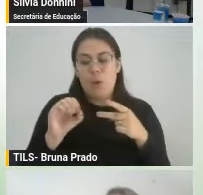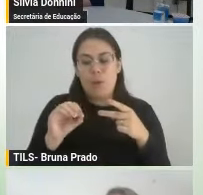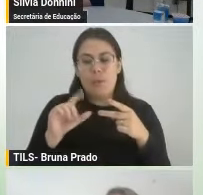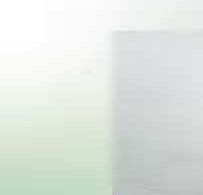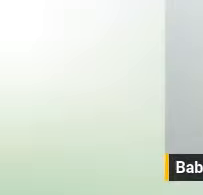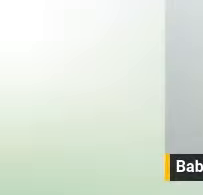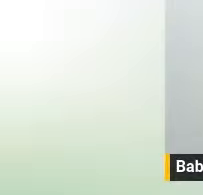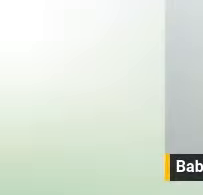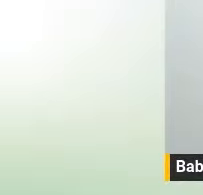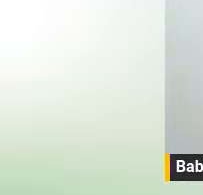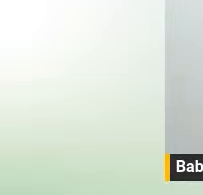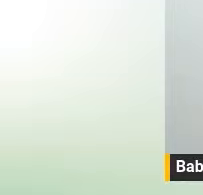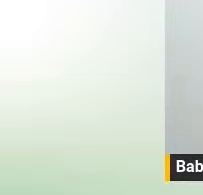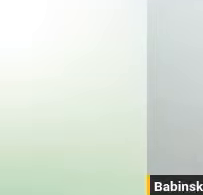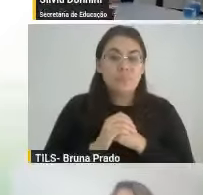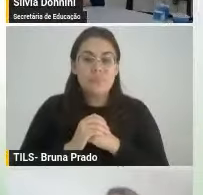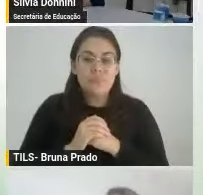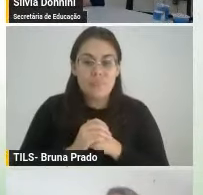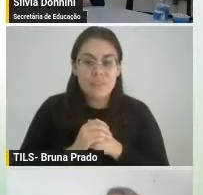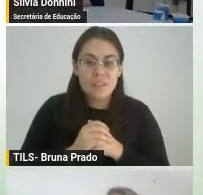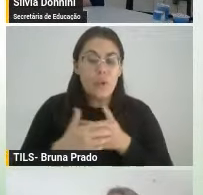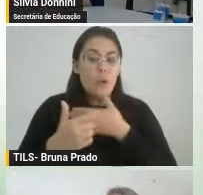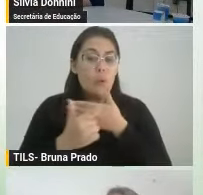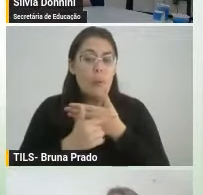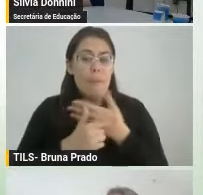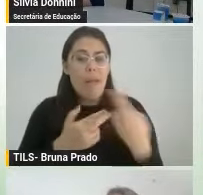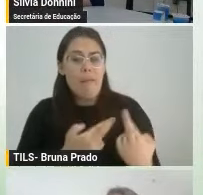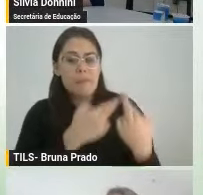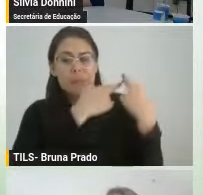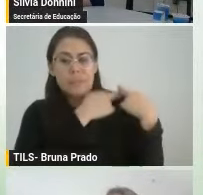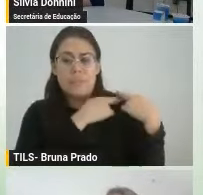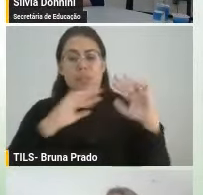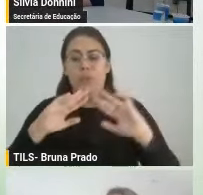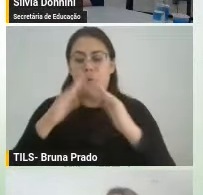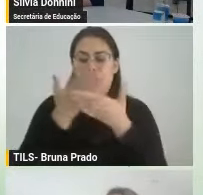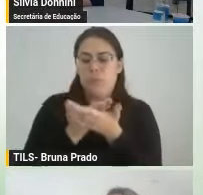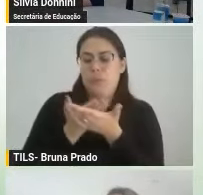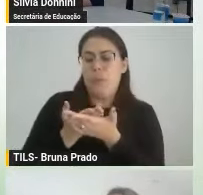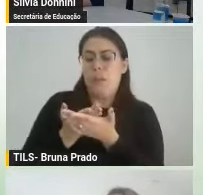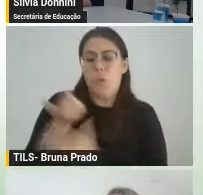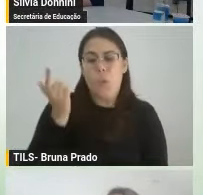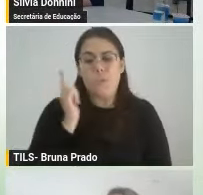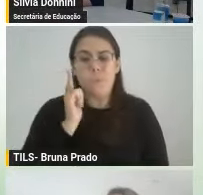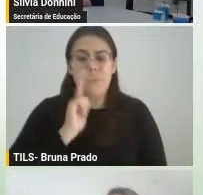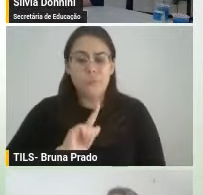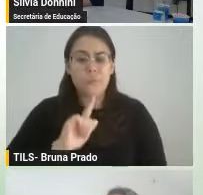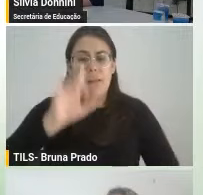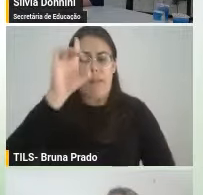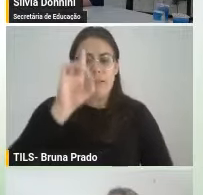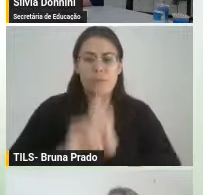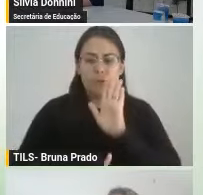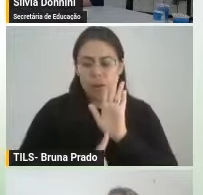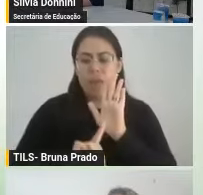faz a presidência do Conselho, que é o papel da escola na garantia dos direitos e no combate à violência contra